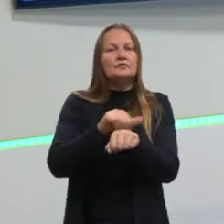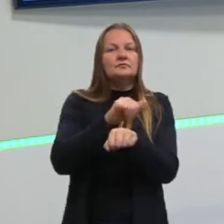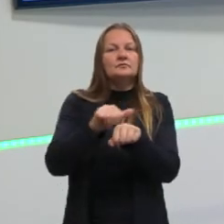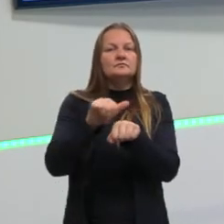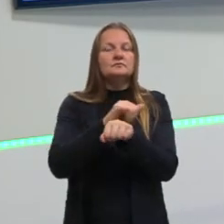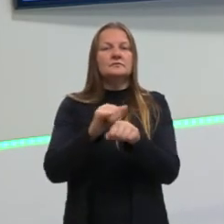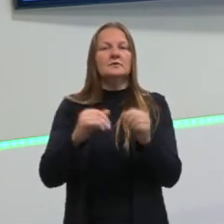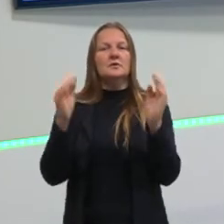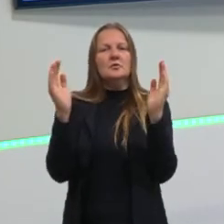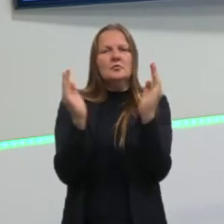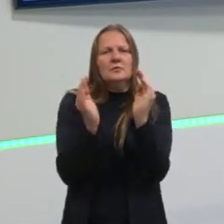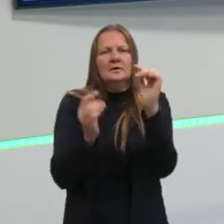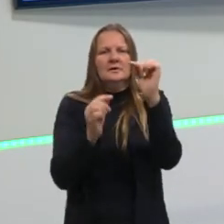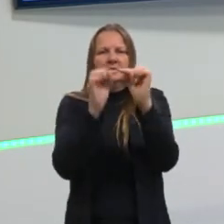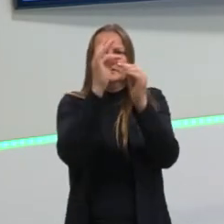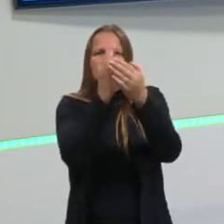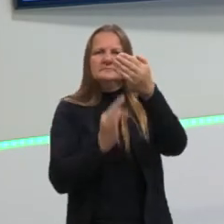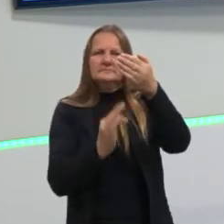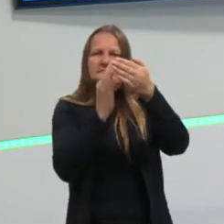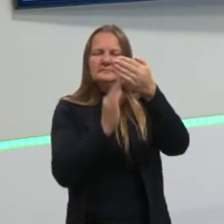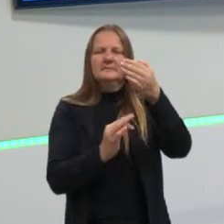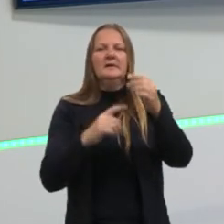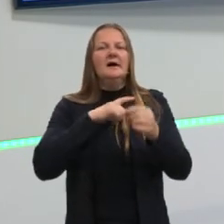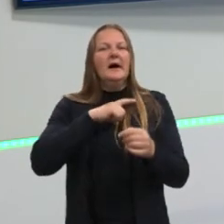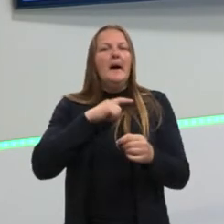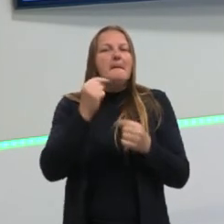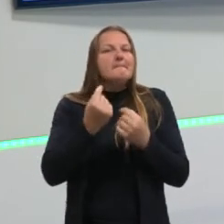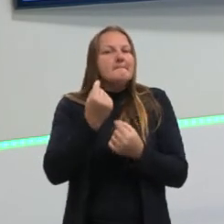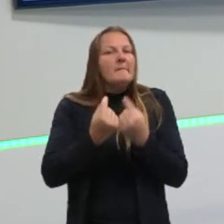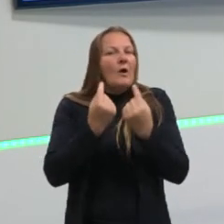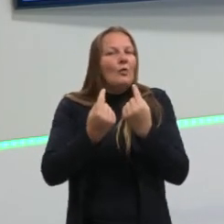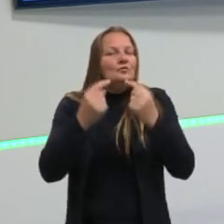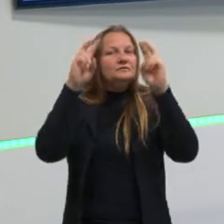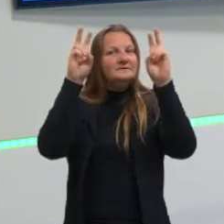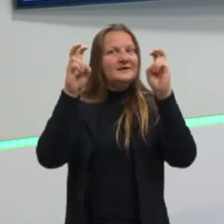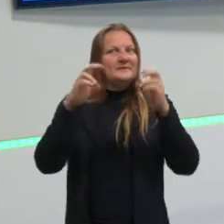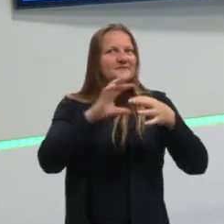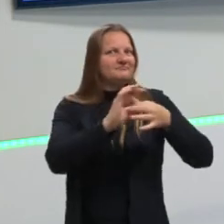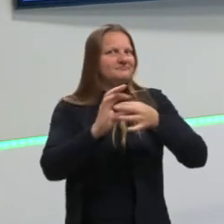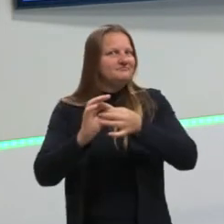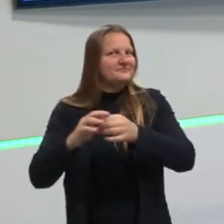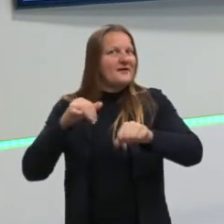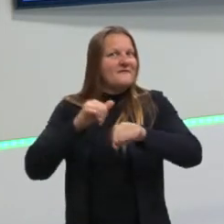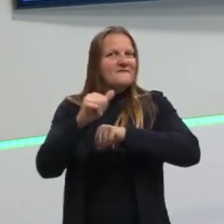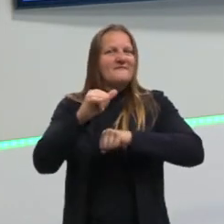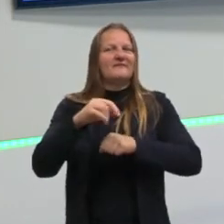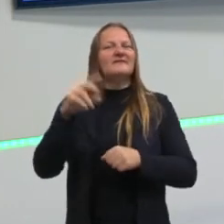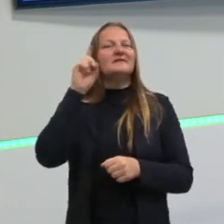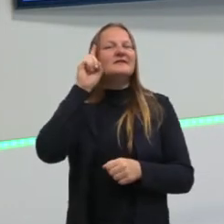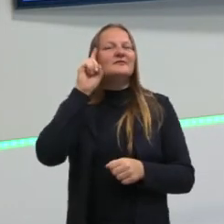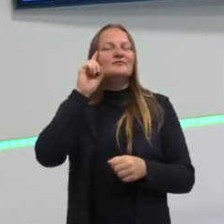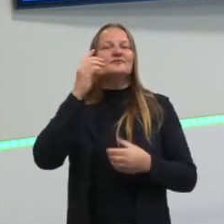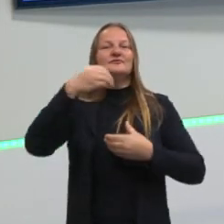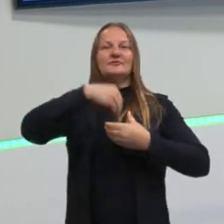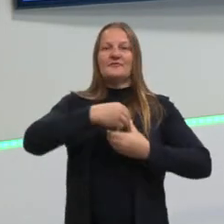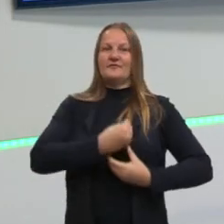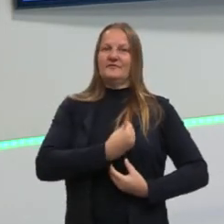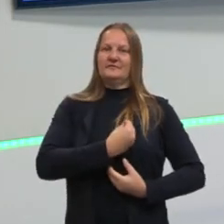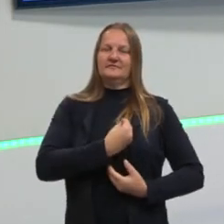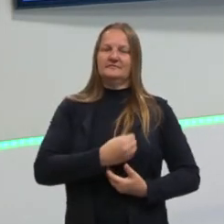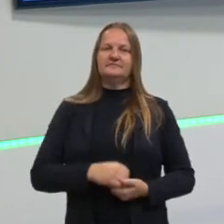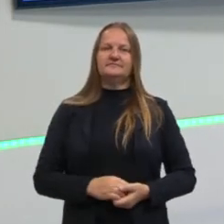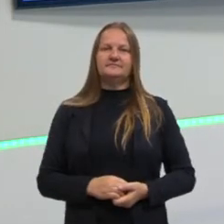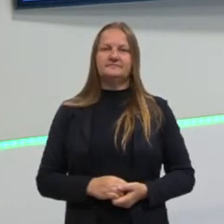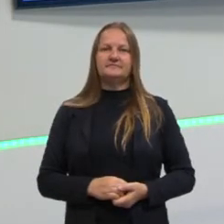reduzido e ela vai ter temas que são relacionados a acontecimentos aí do nosso cotidiano.